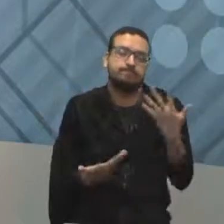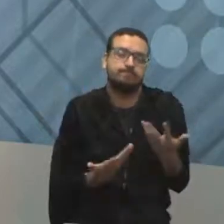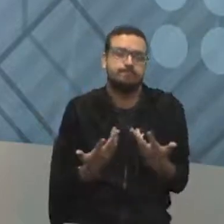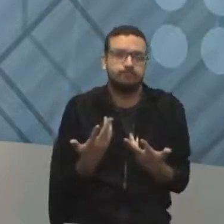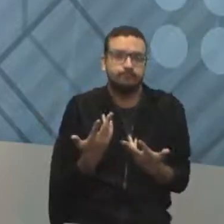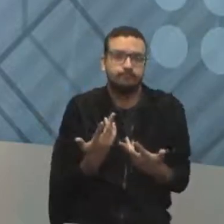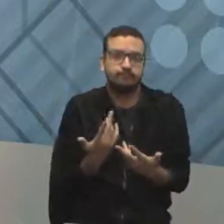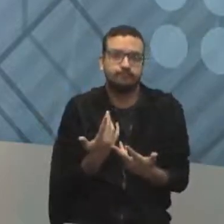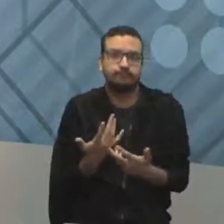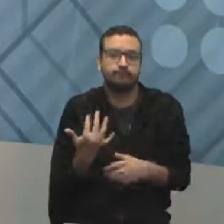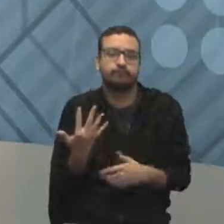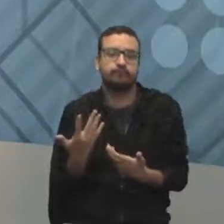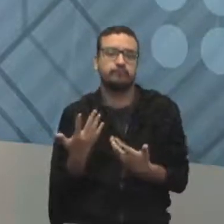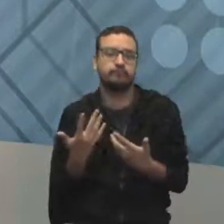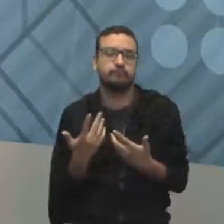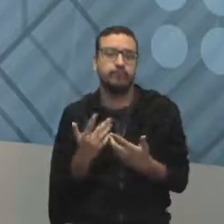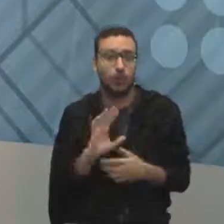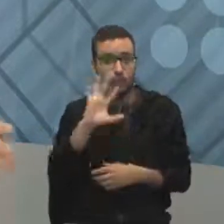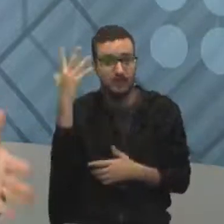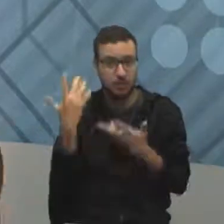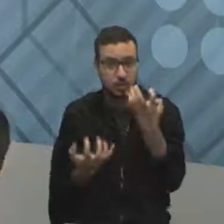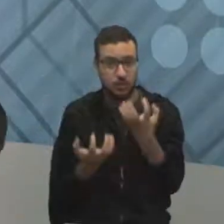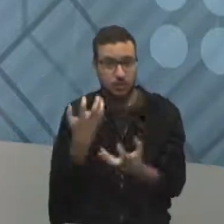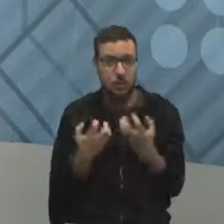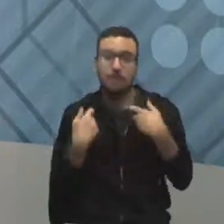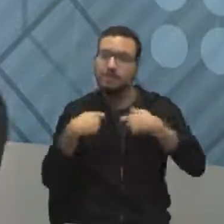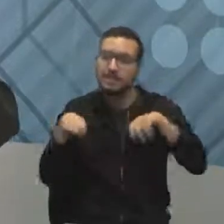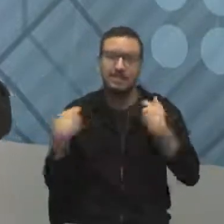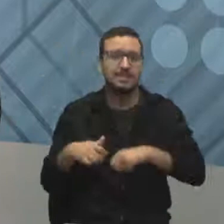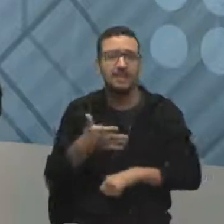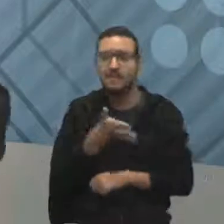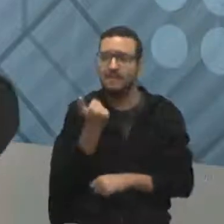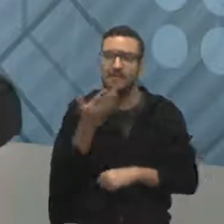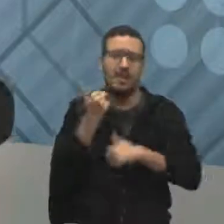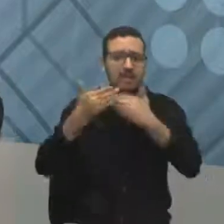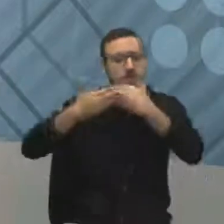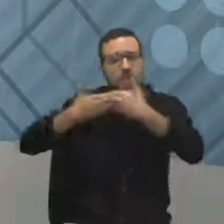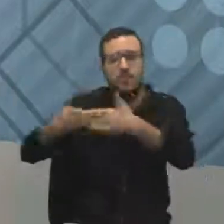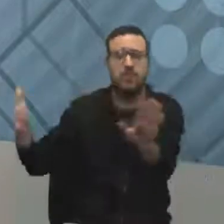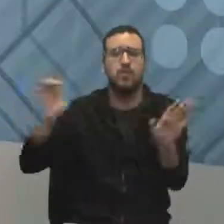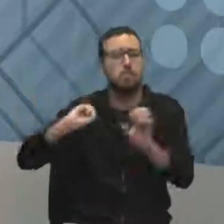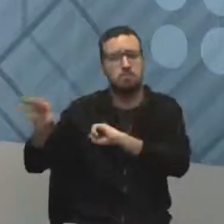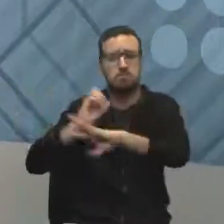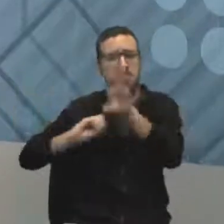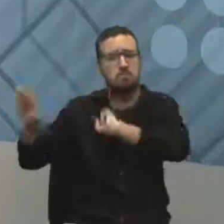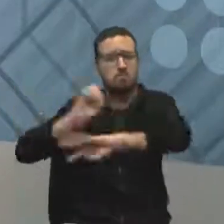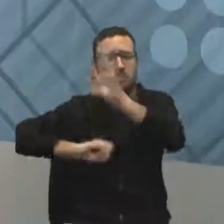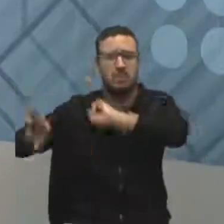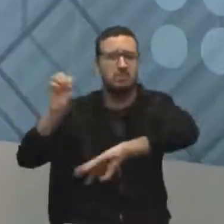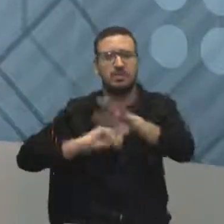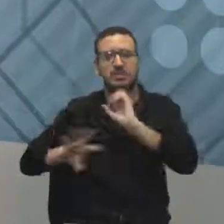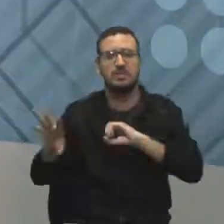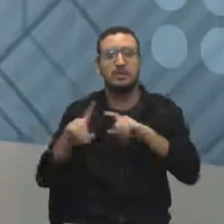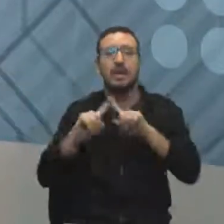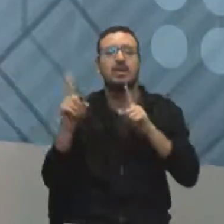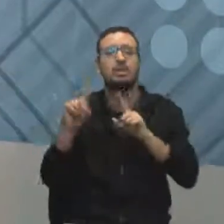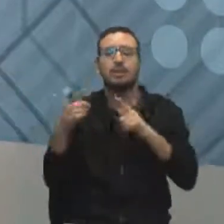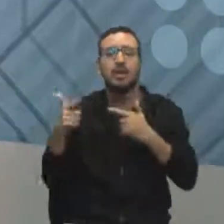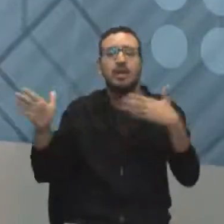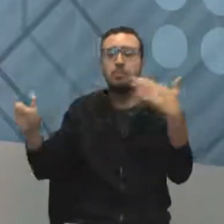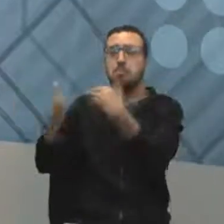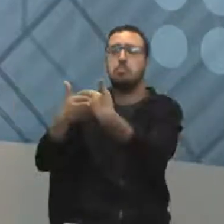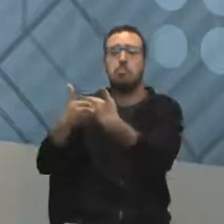Mas, já que aconteceu, tinha que ter saída de emergência fácil, sinalizada, abrir gente lá na saída de emergência, segurança,